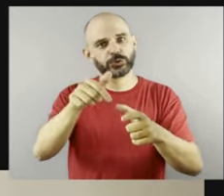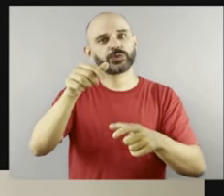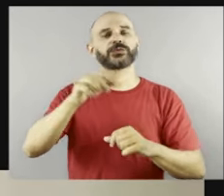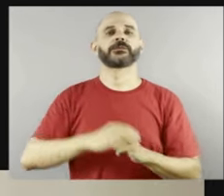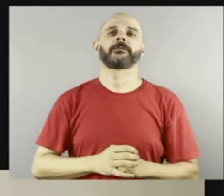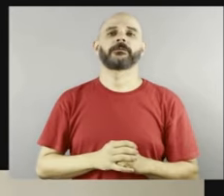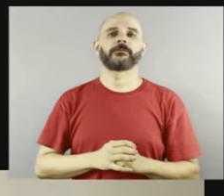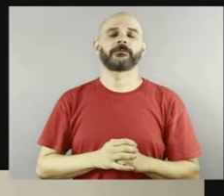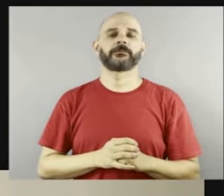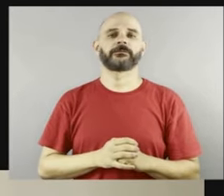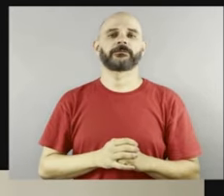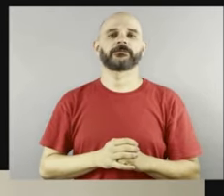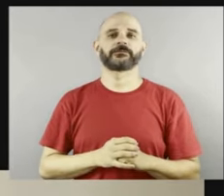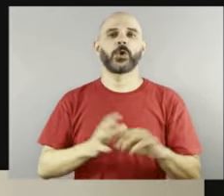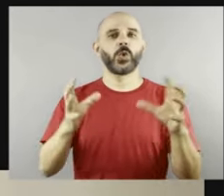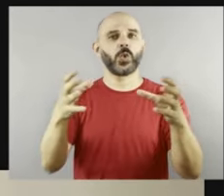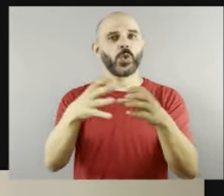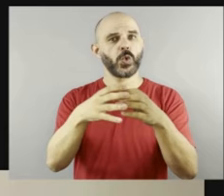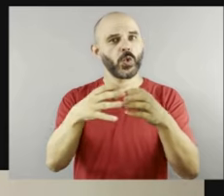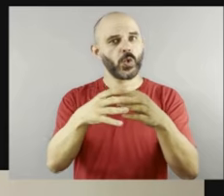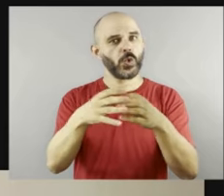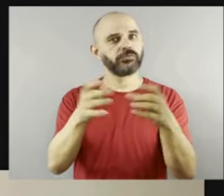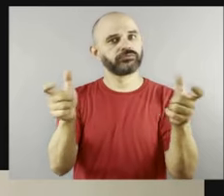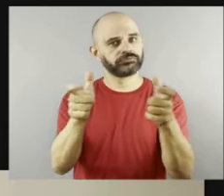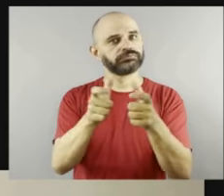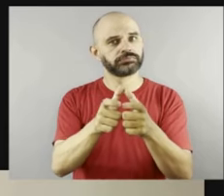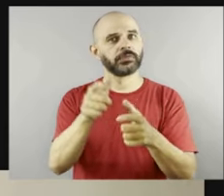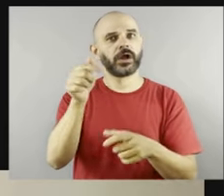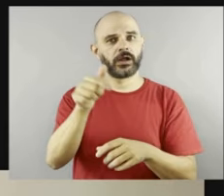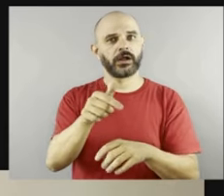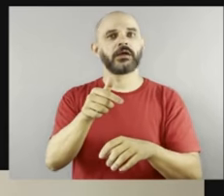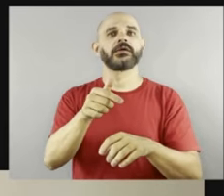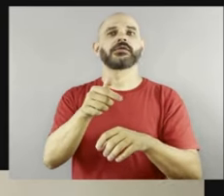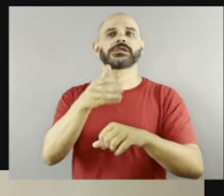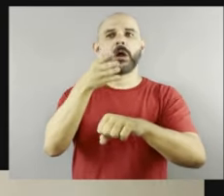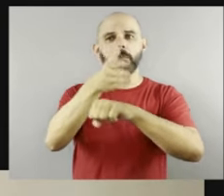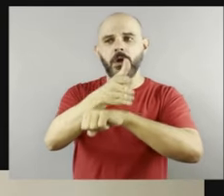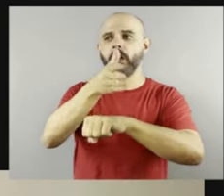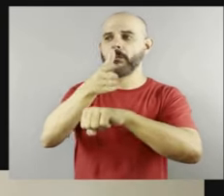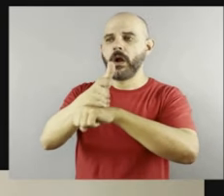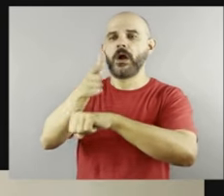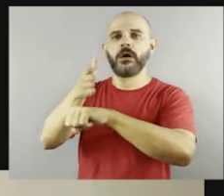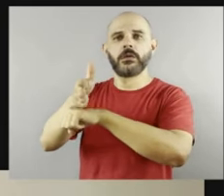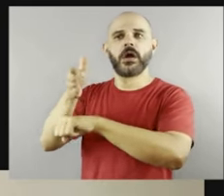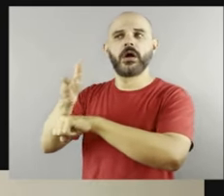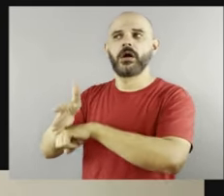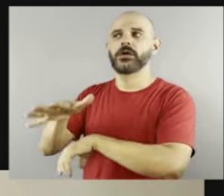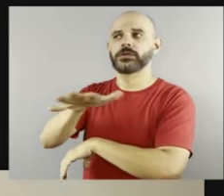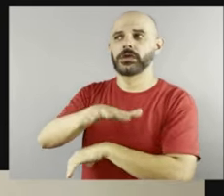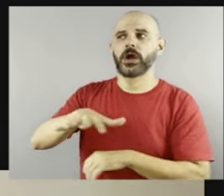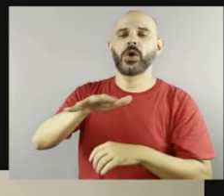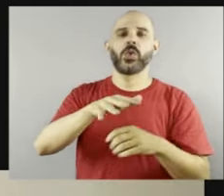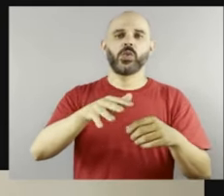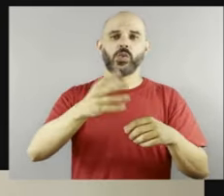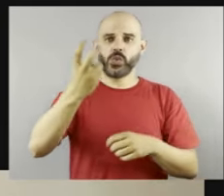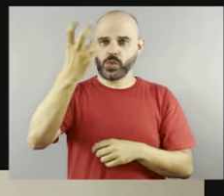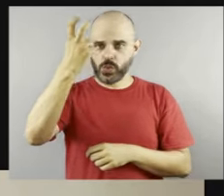meios culturais, mostrando o seu potencial,